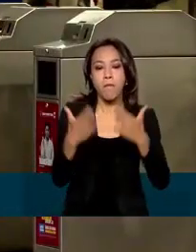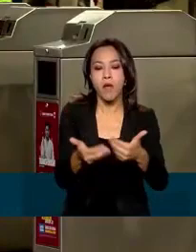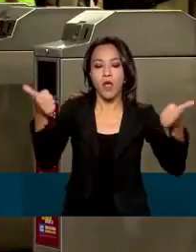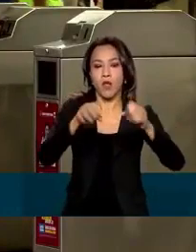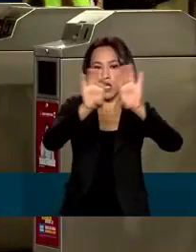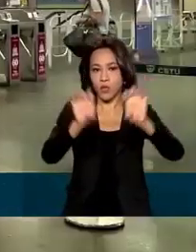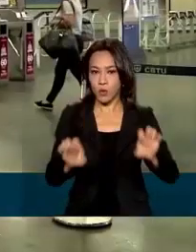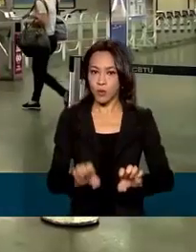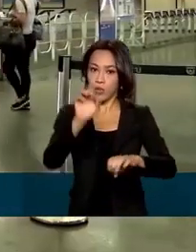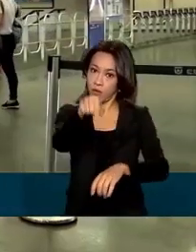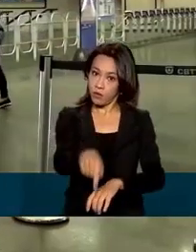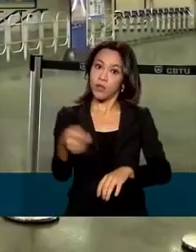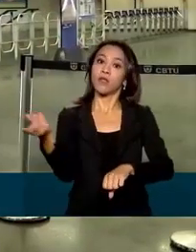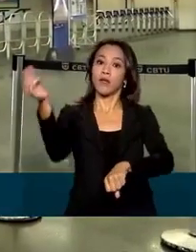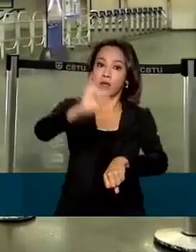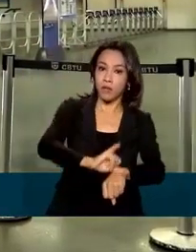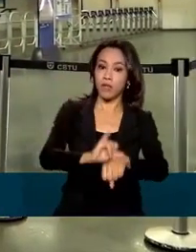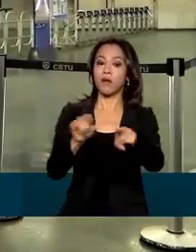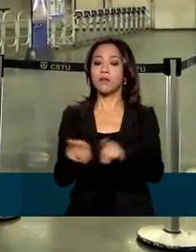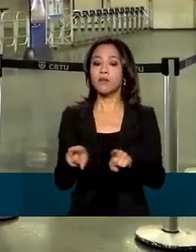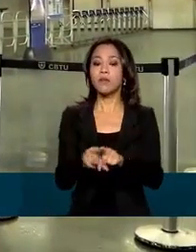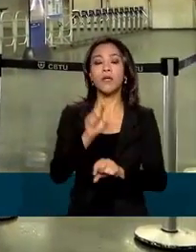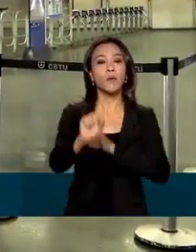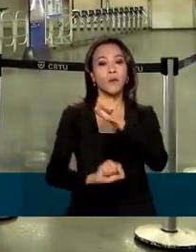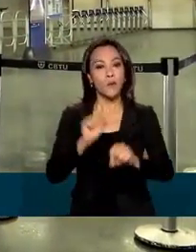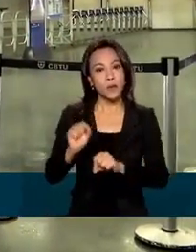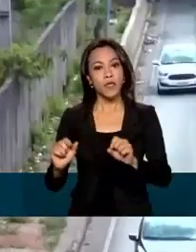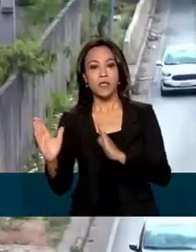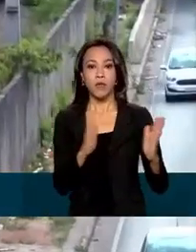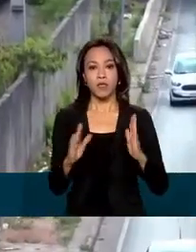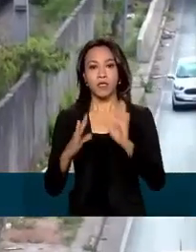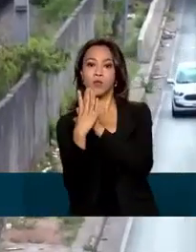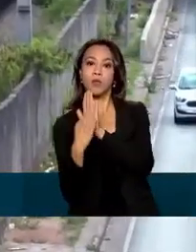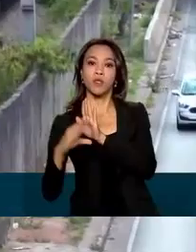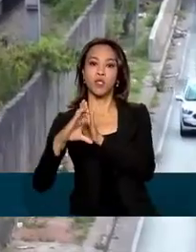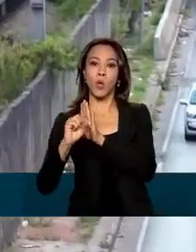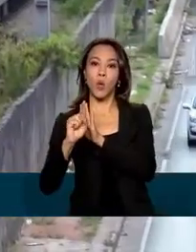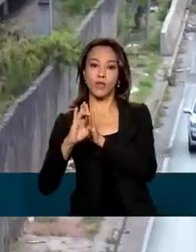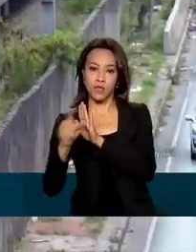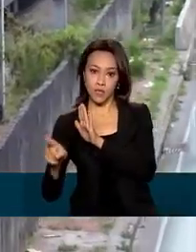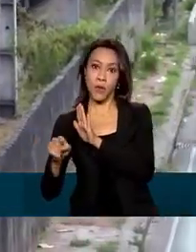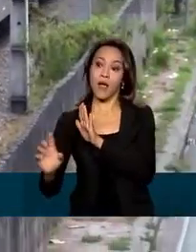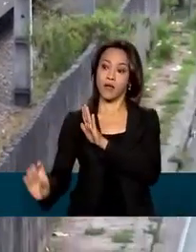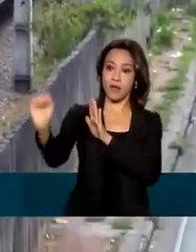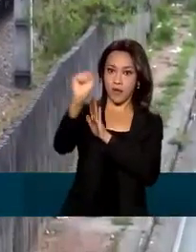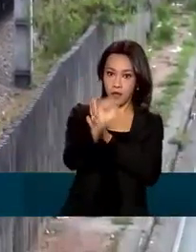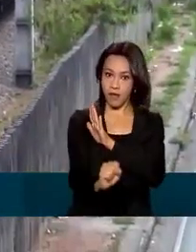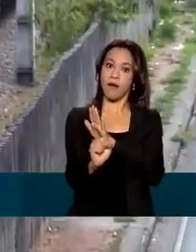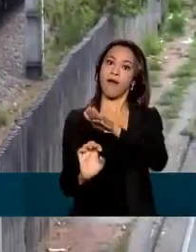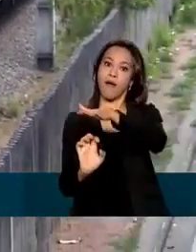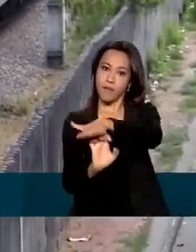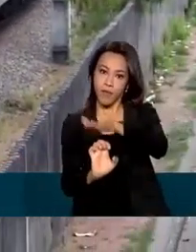metrô de Belo Horizonte E também na conclusão do processo de concessão E a empresa que assumir a administração do metrô